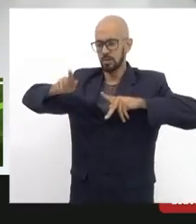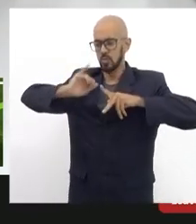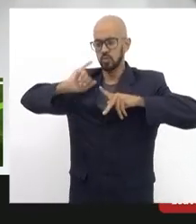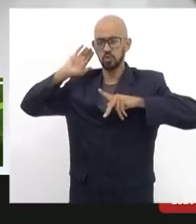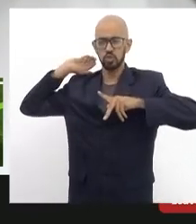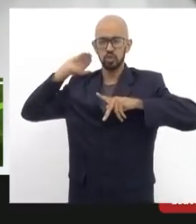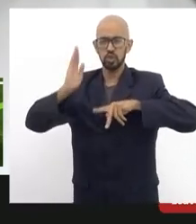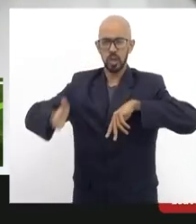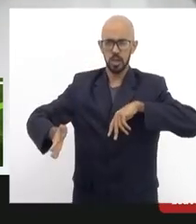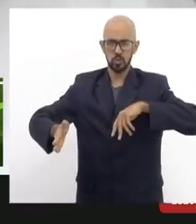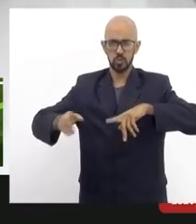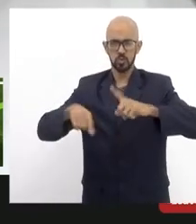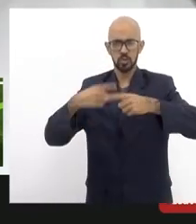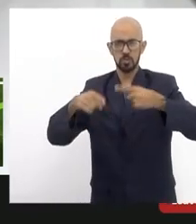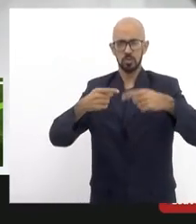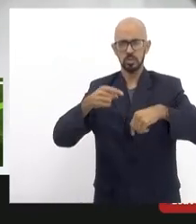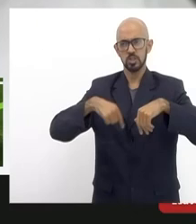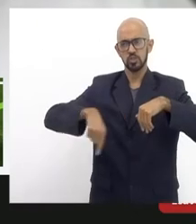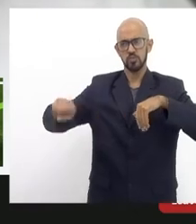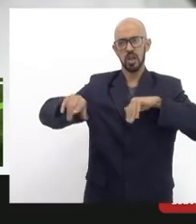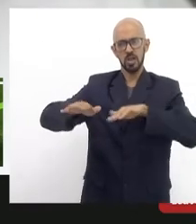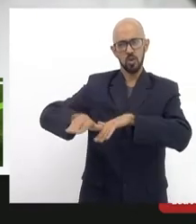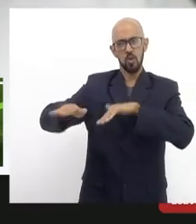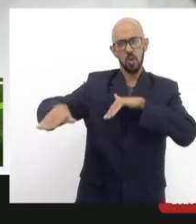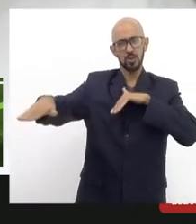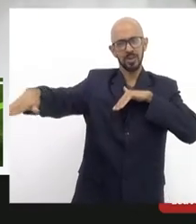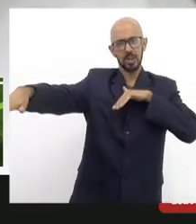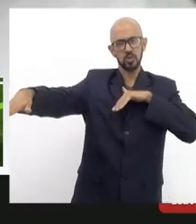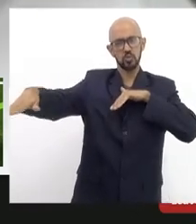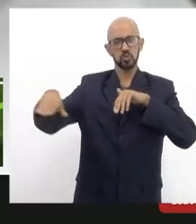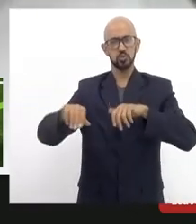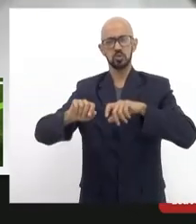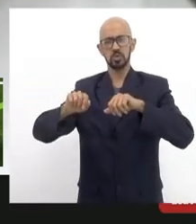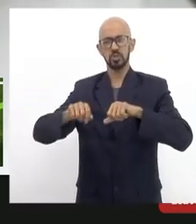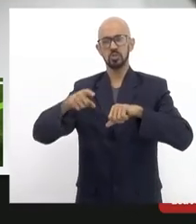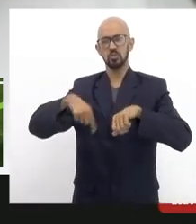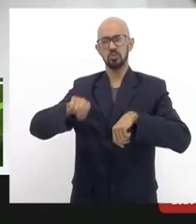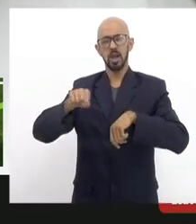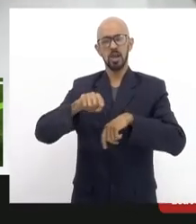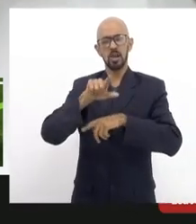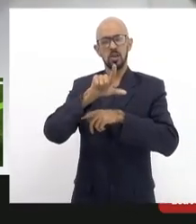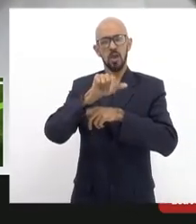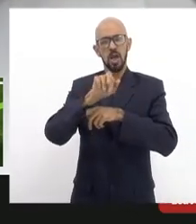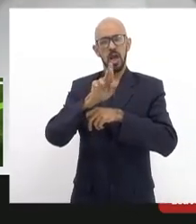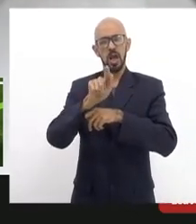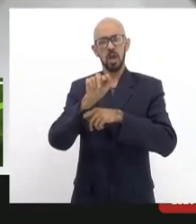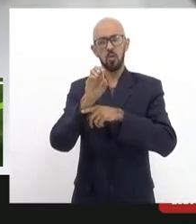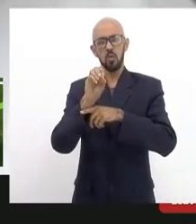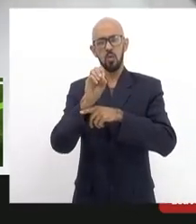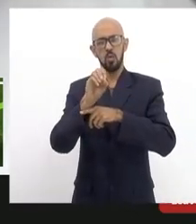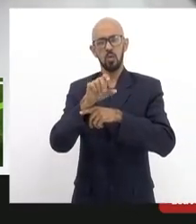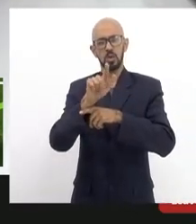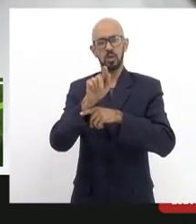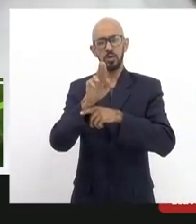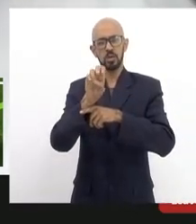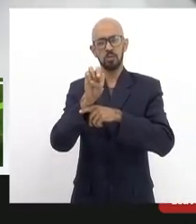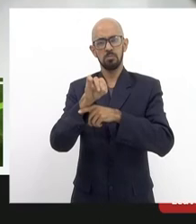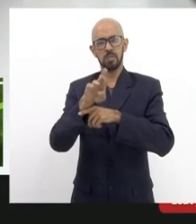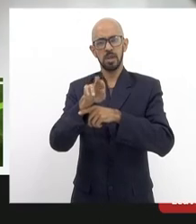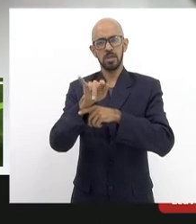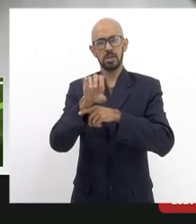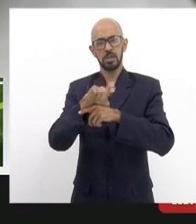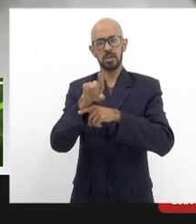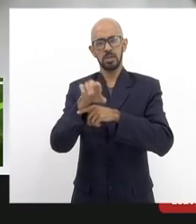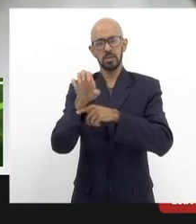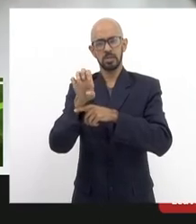depois vamos sair em cortejo passar pelo Largo do Imarães e entrar no Arramal Palamatos e